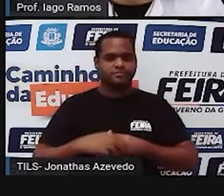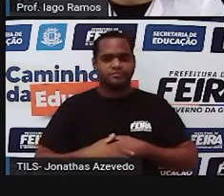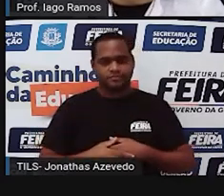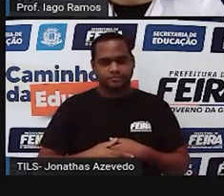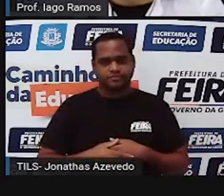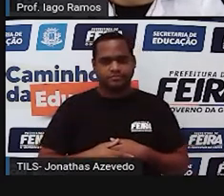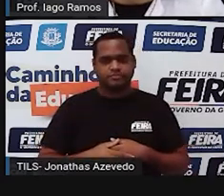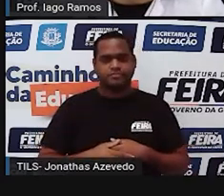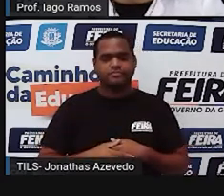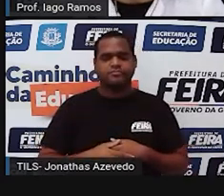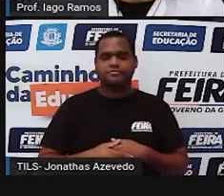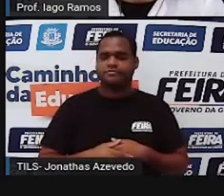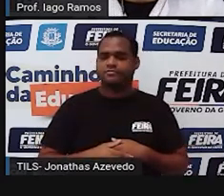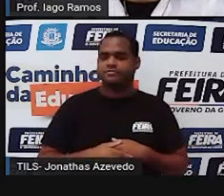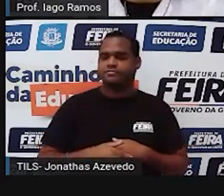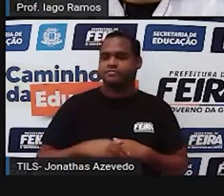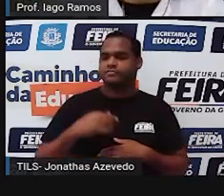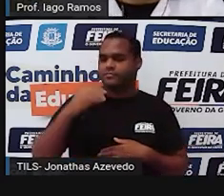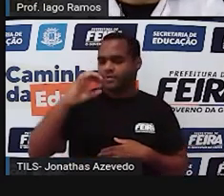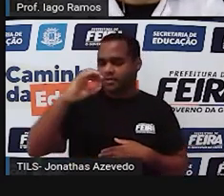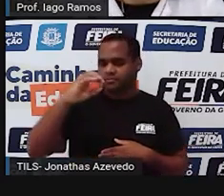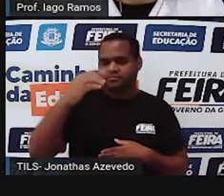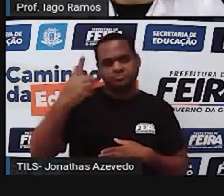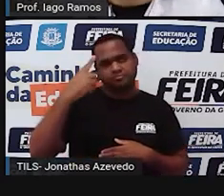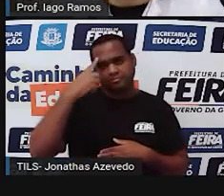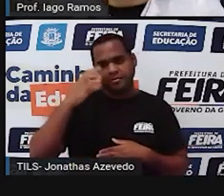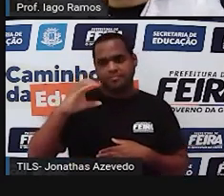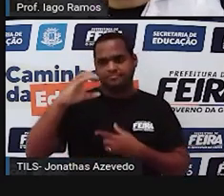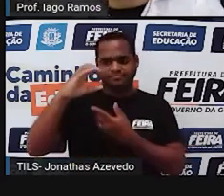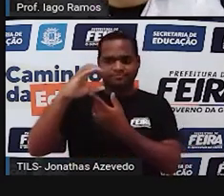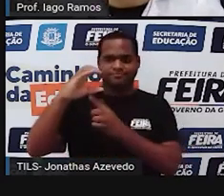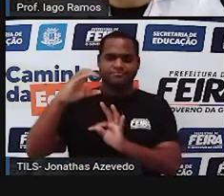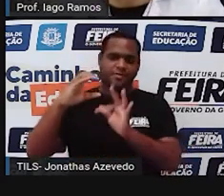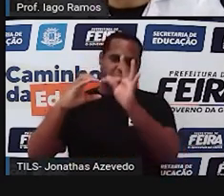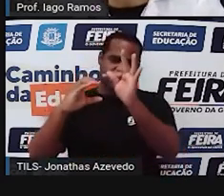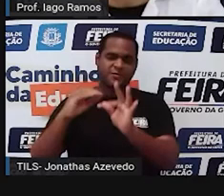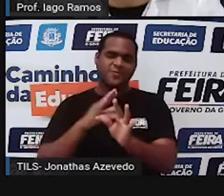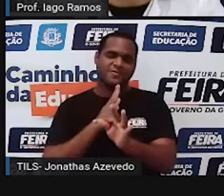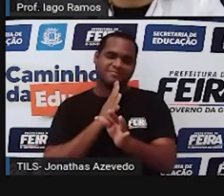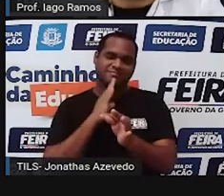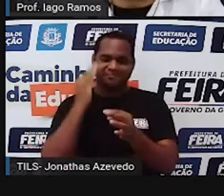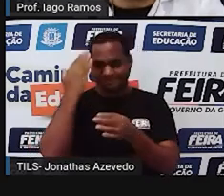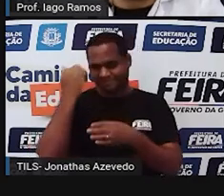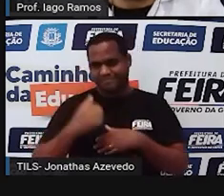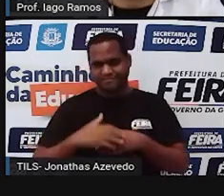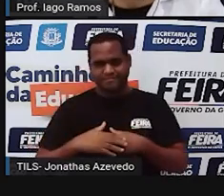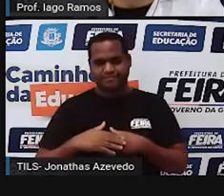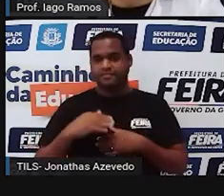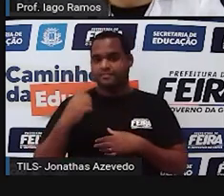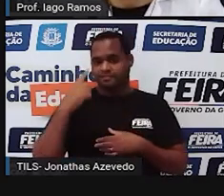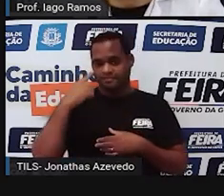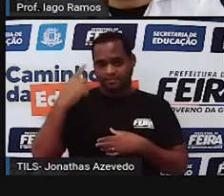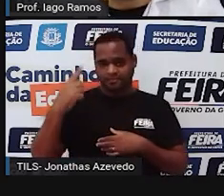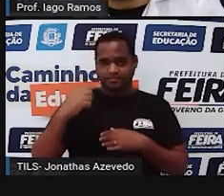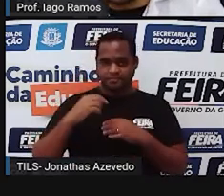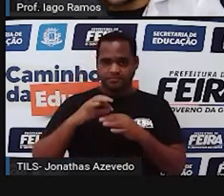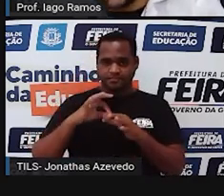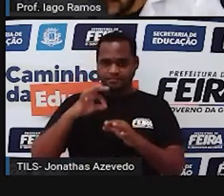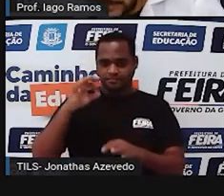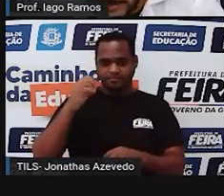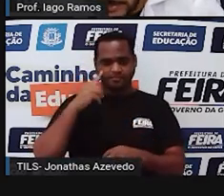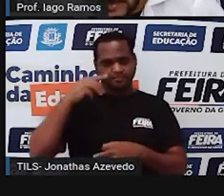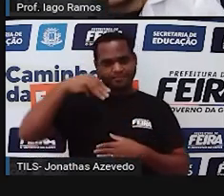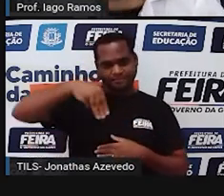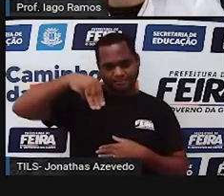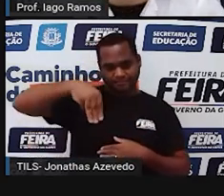aquela bolinhazinha lá do grau Celsius da temperatura que a gente já conhece, né? Como o comprimento tem a unidade metro,